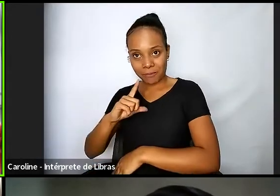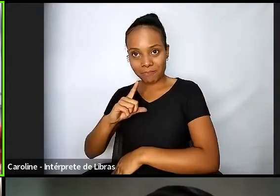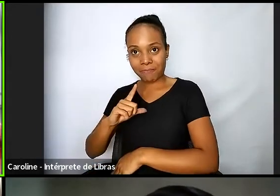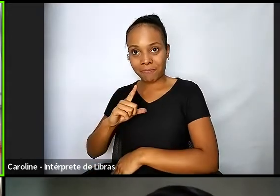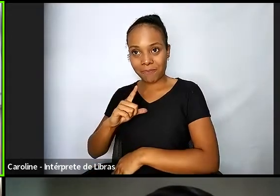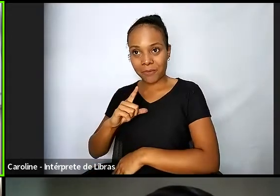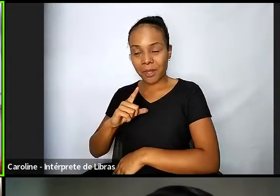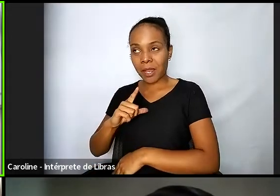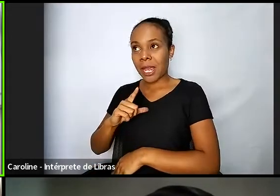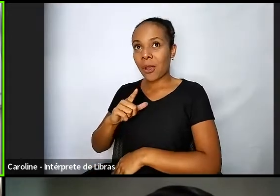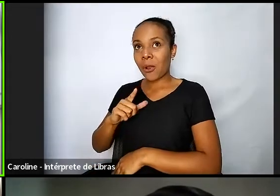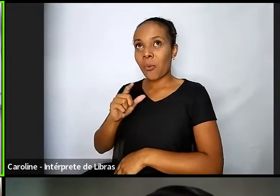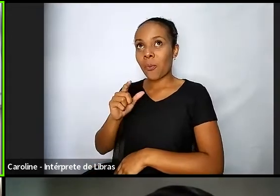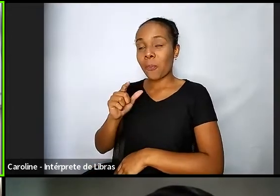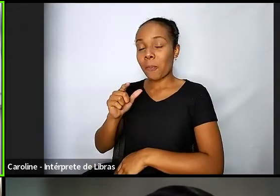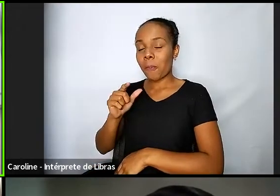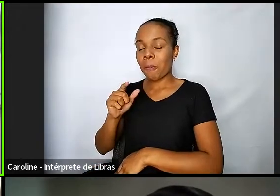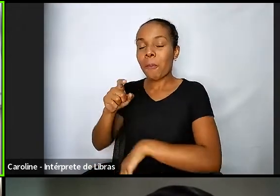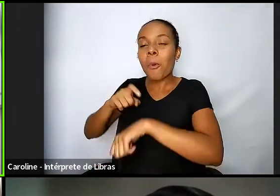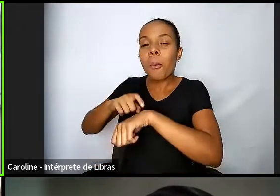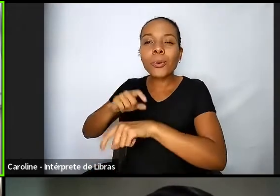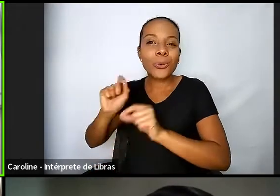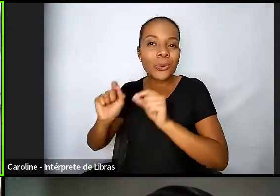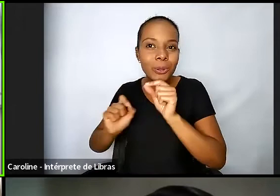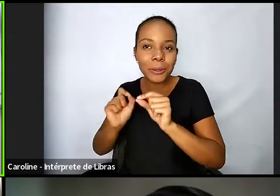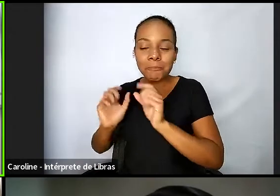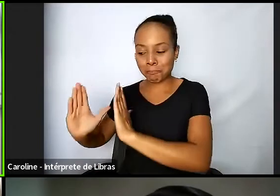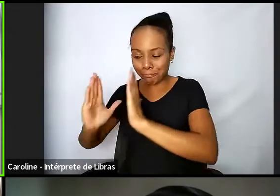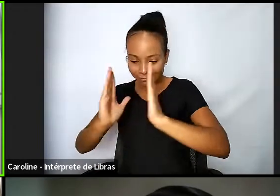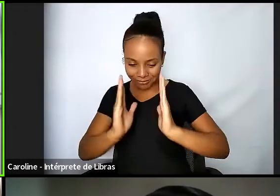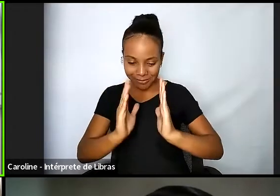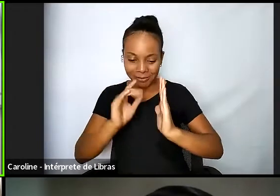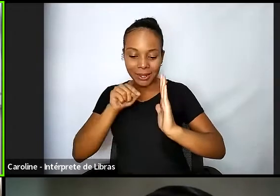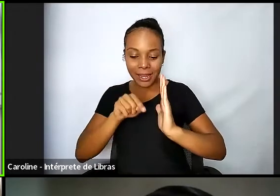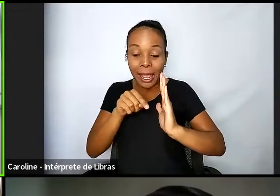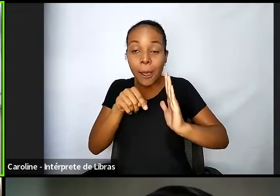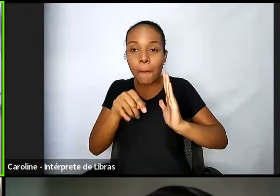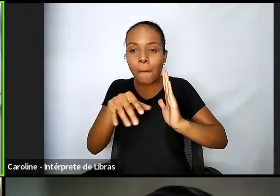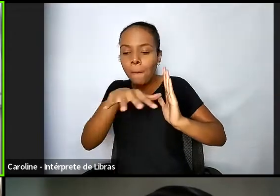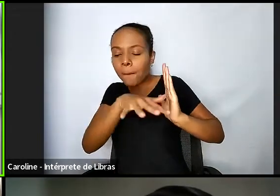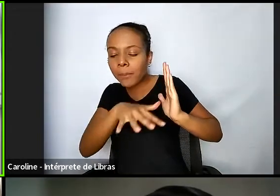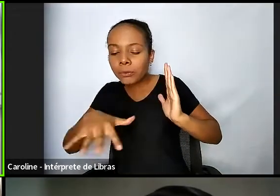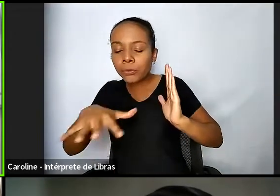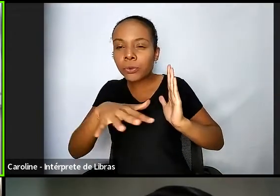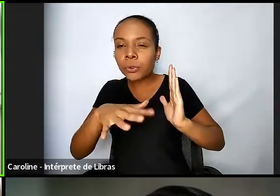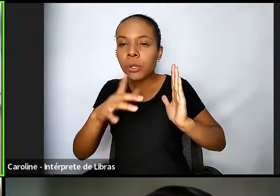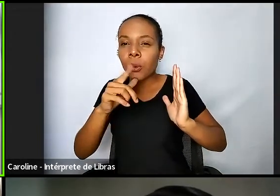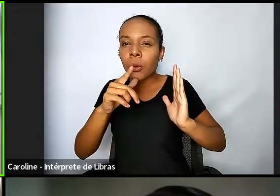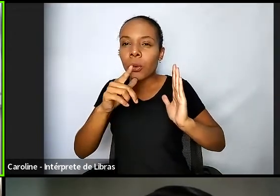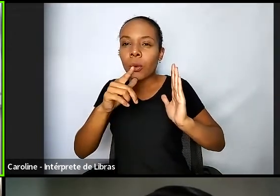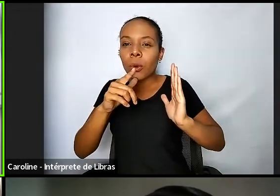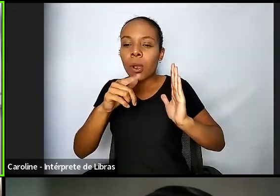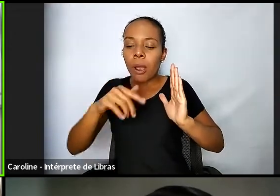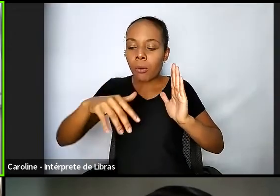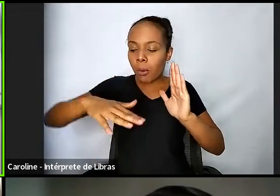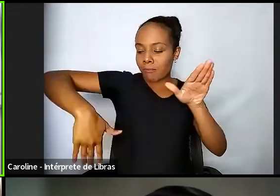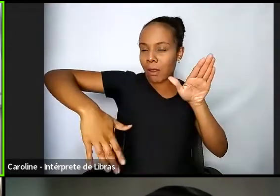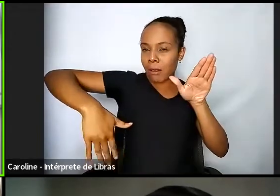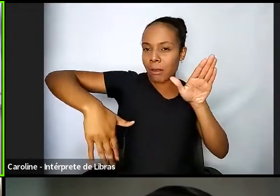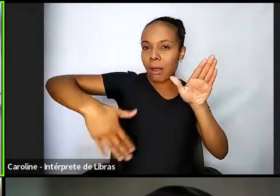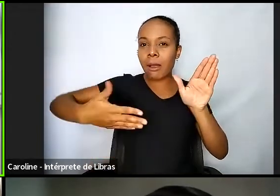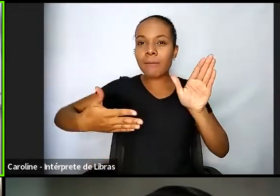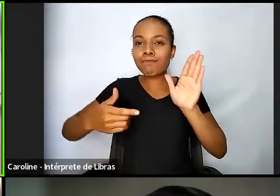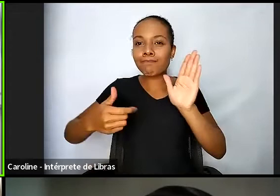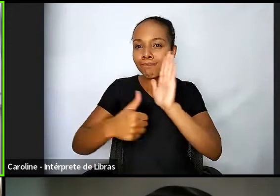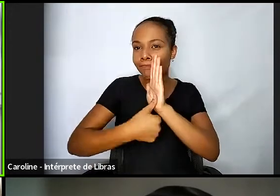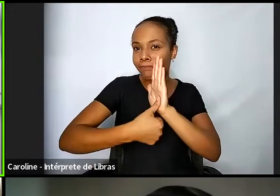elite e aí aparece uma pessoa lá do clube e reclama com o Ron que o